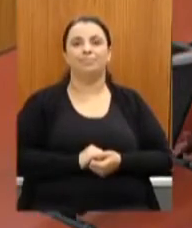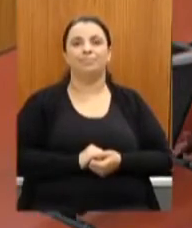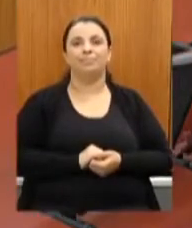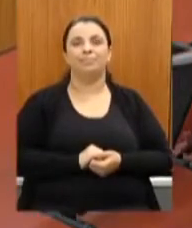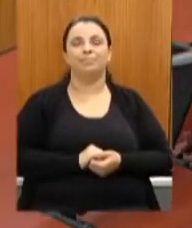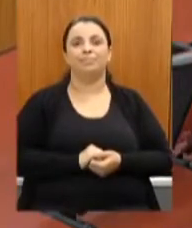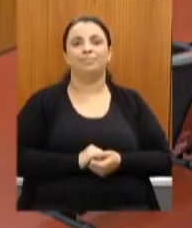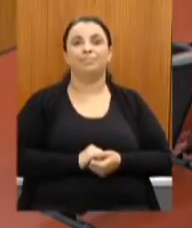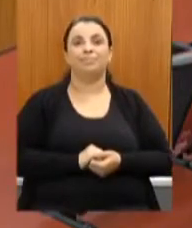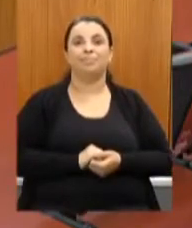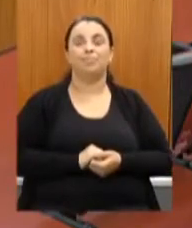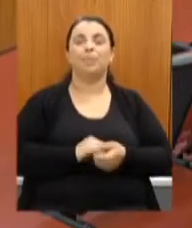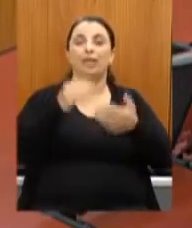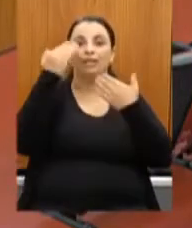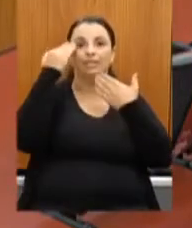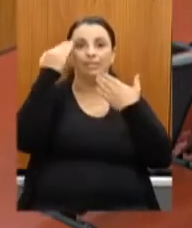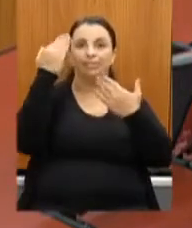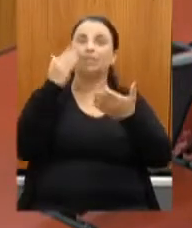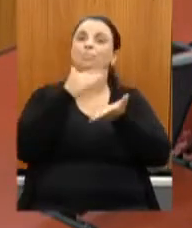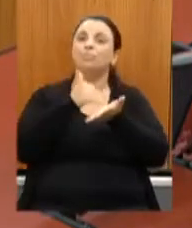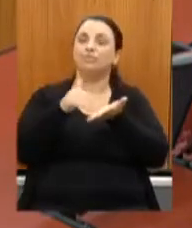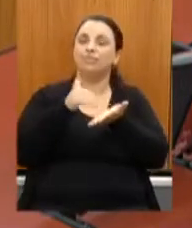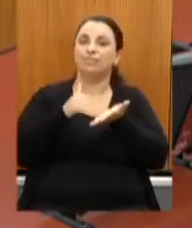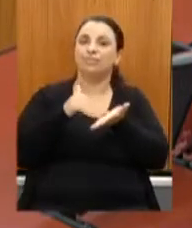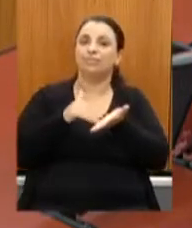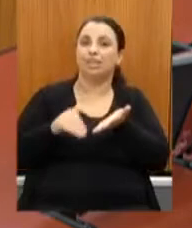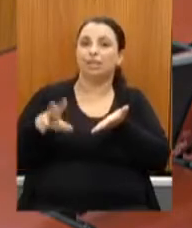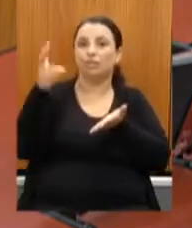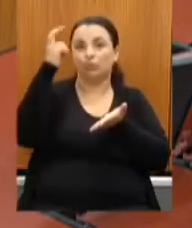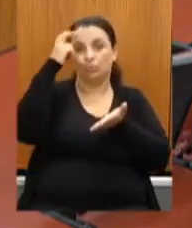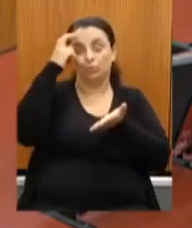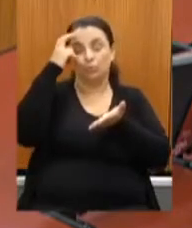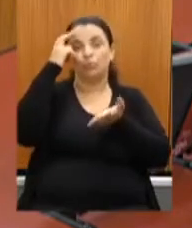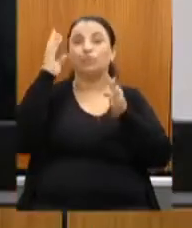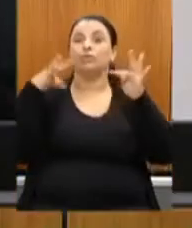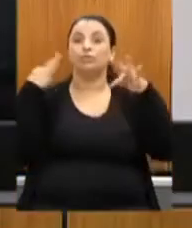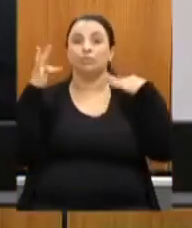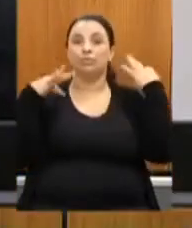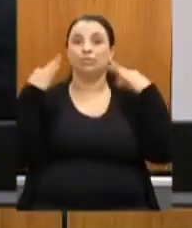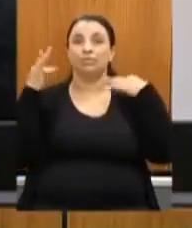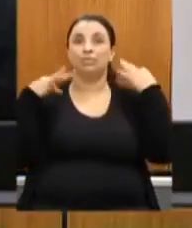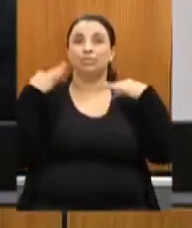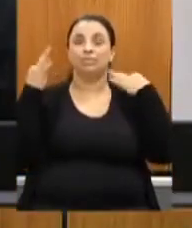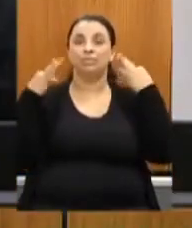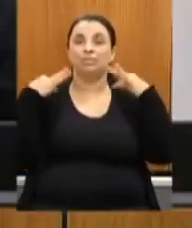Agradecemos ao secretário de Cultura e Turismo, Bernardo,